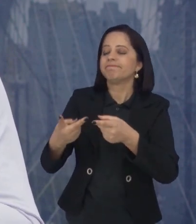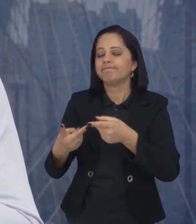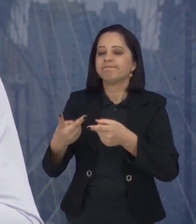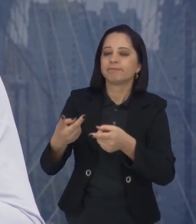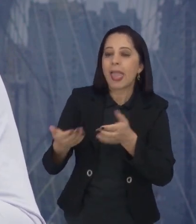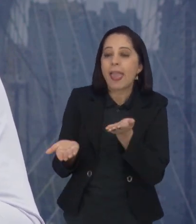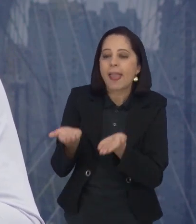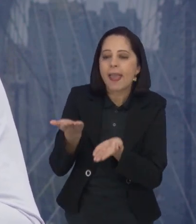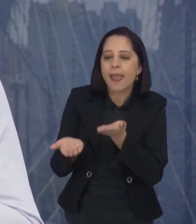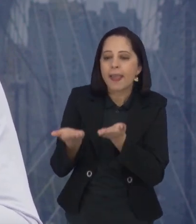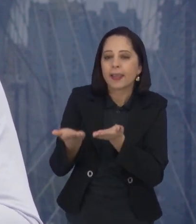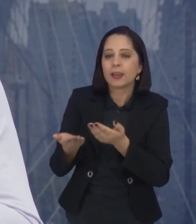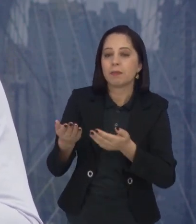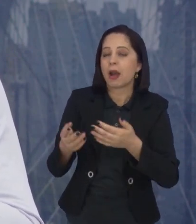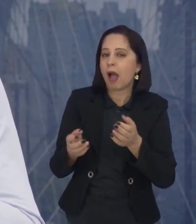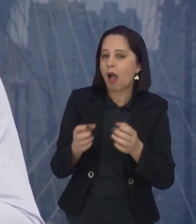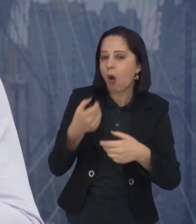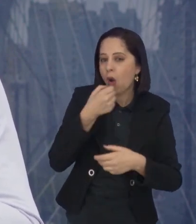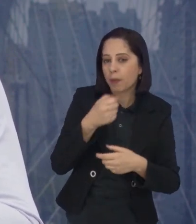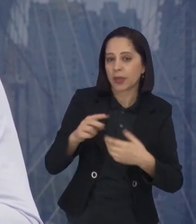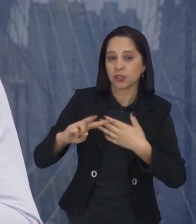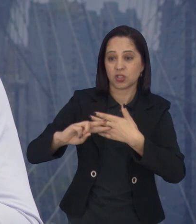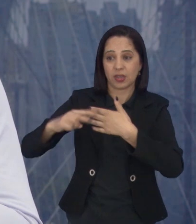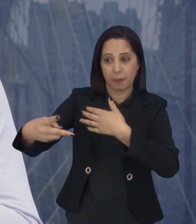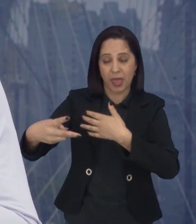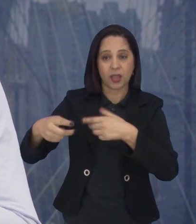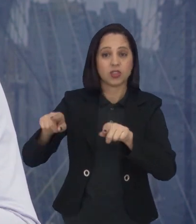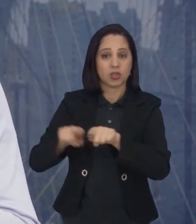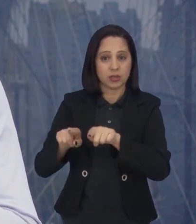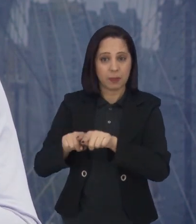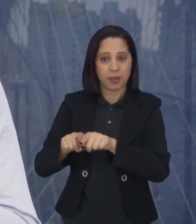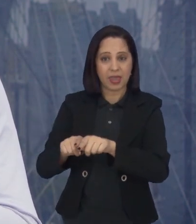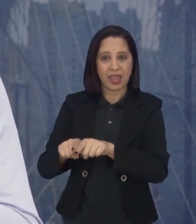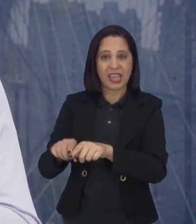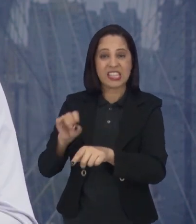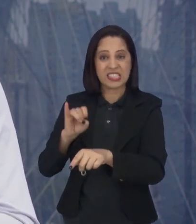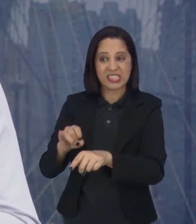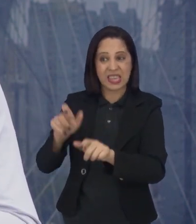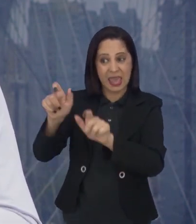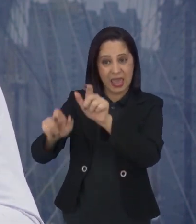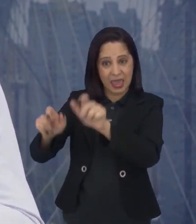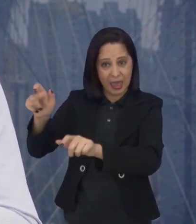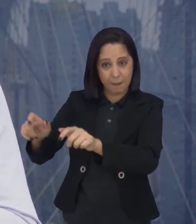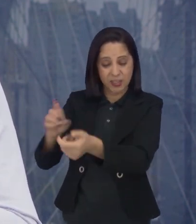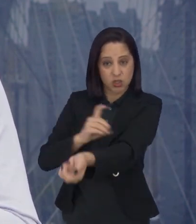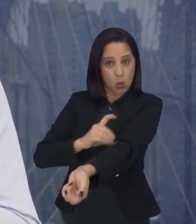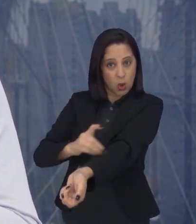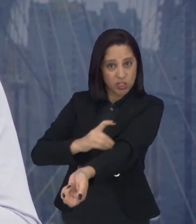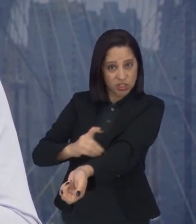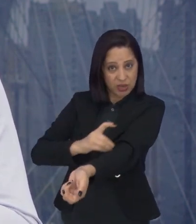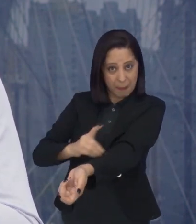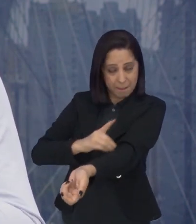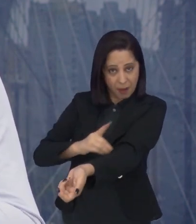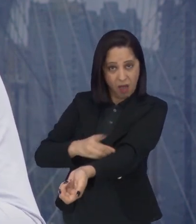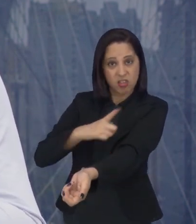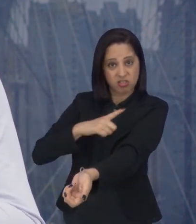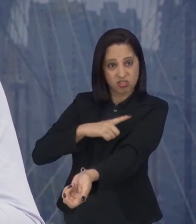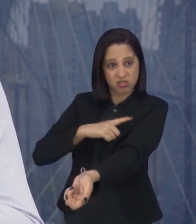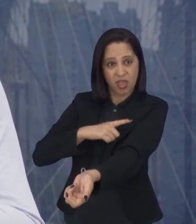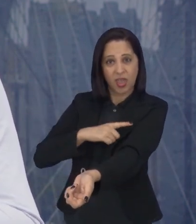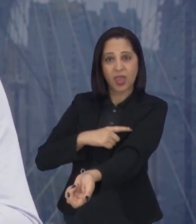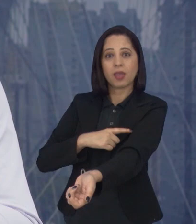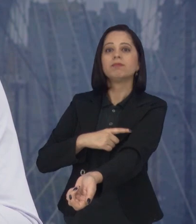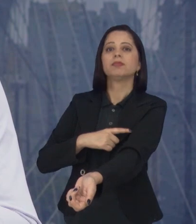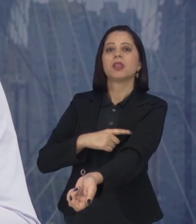também, um dos efeitos colaterais, ele diminuiu o açúcar no sangue. Então, a gente também tem pacientes diabéticos, que quando eles